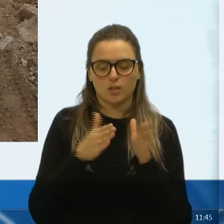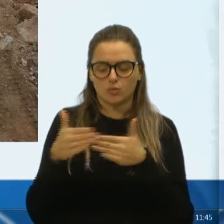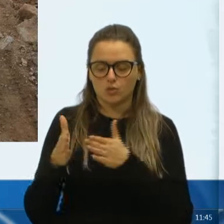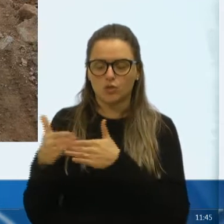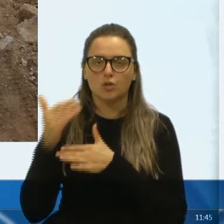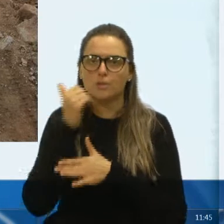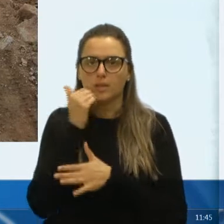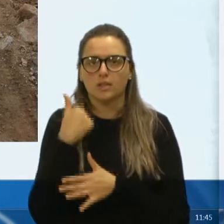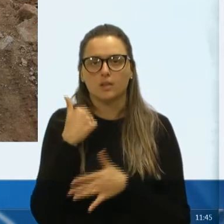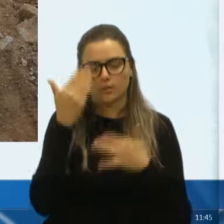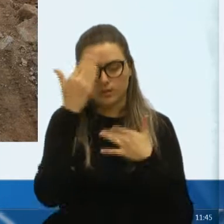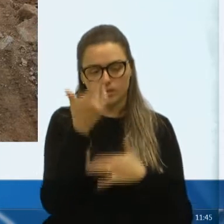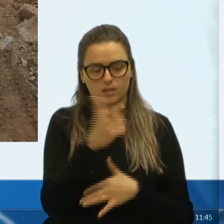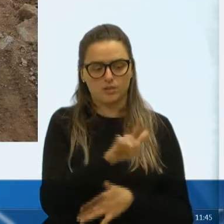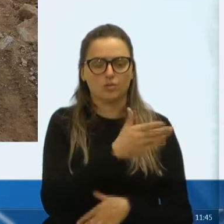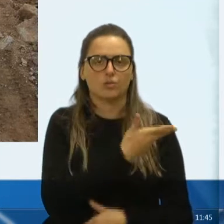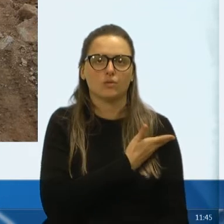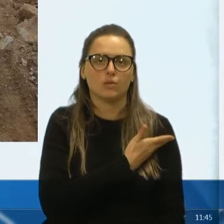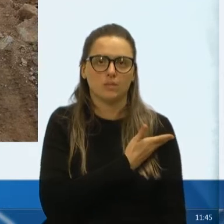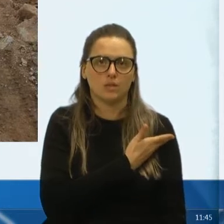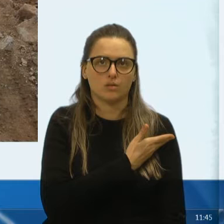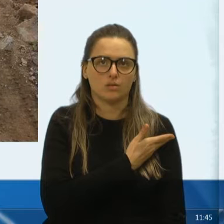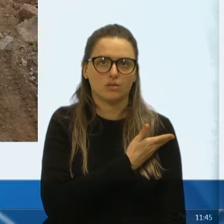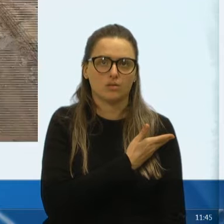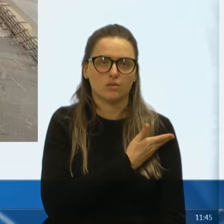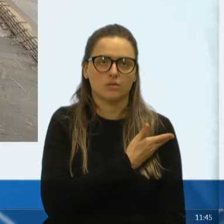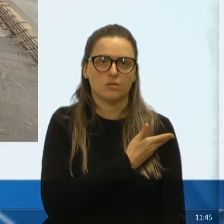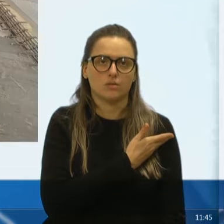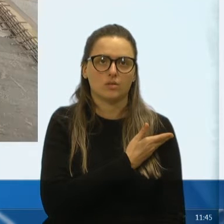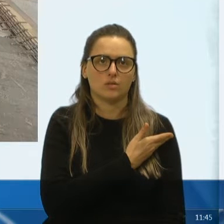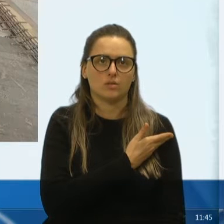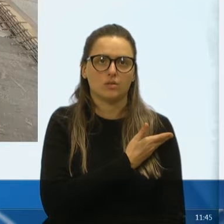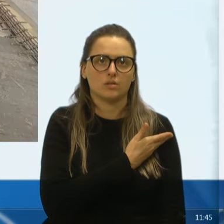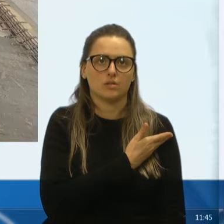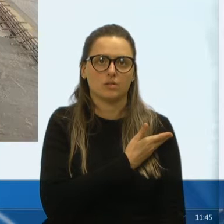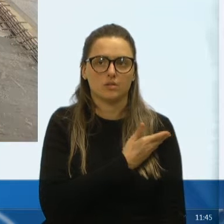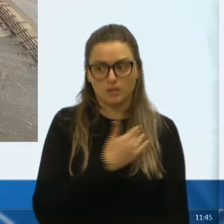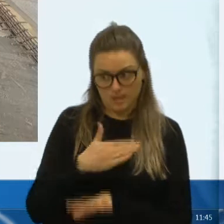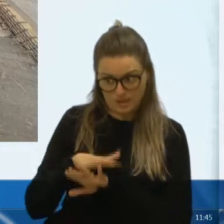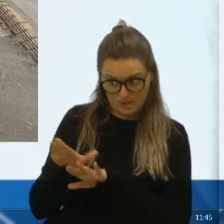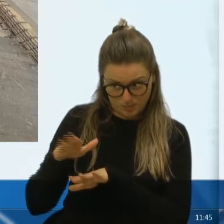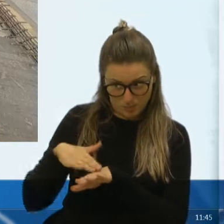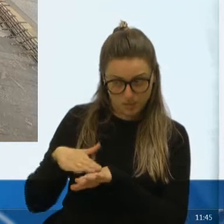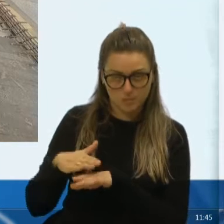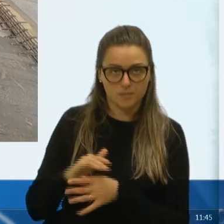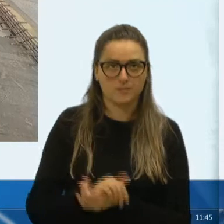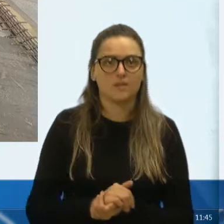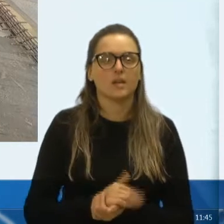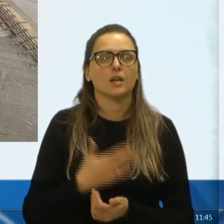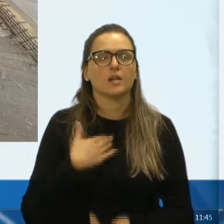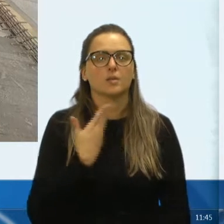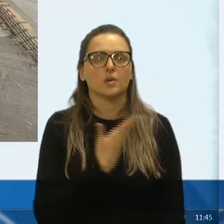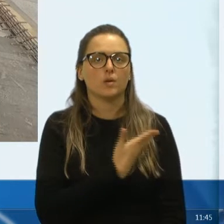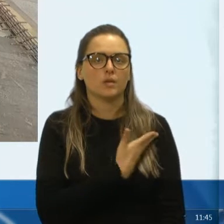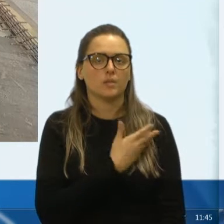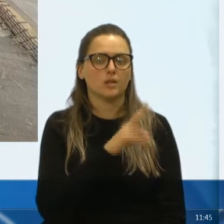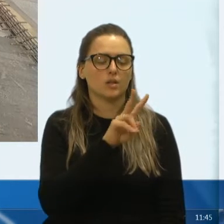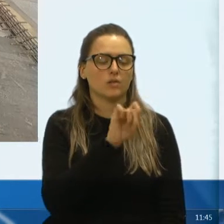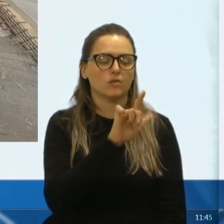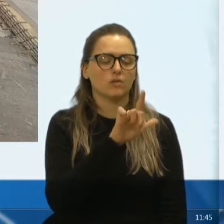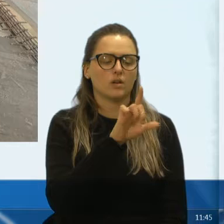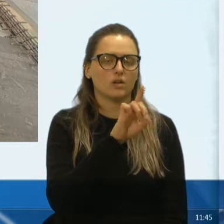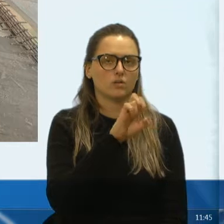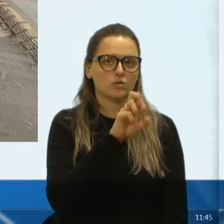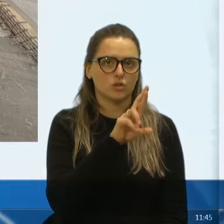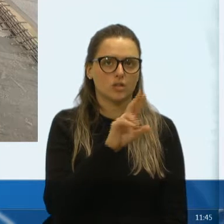agradeço mais uma vez, ao meu amigo, quase, Alberto, o meu amigo Valdir Jacomim, mais uma vez, que